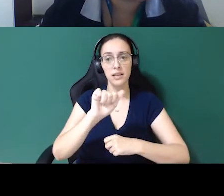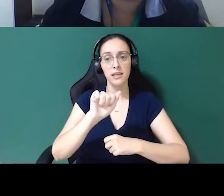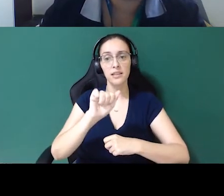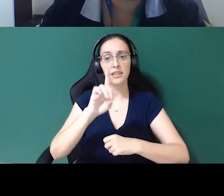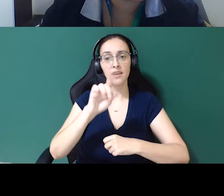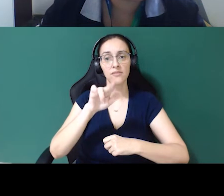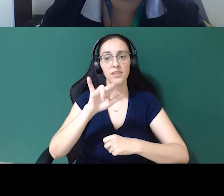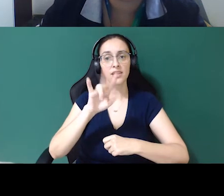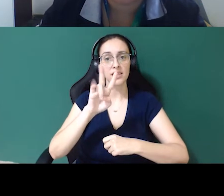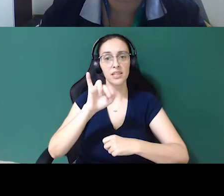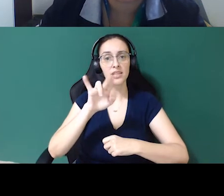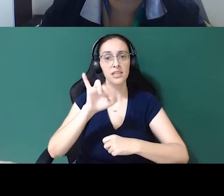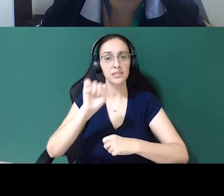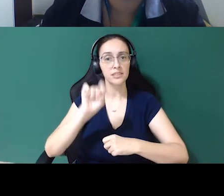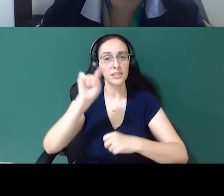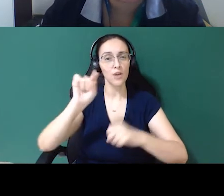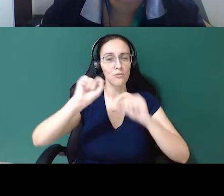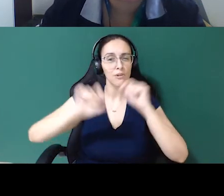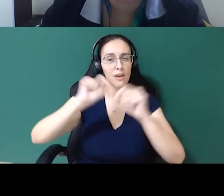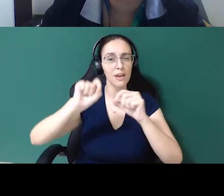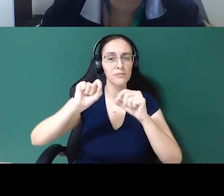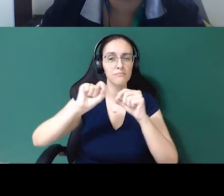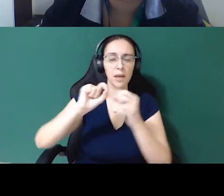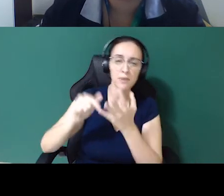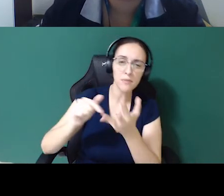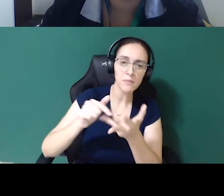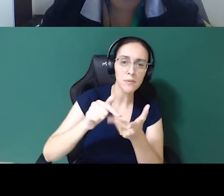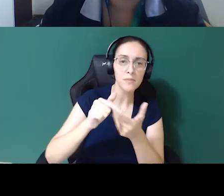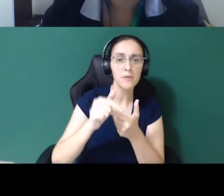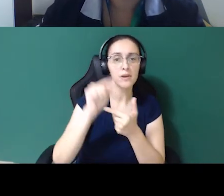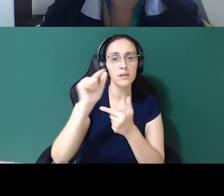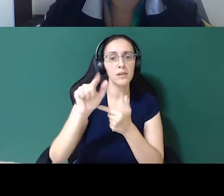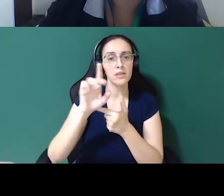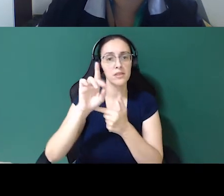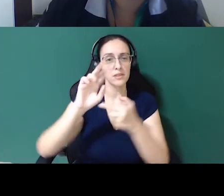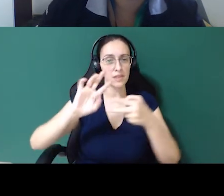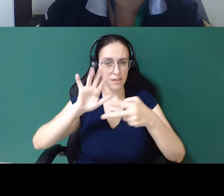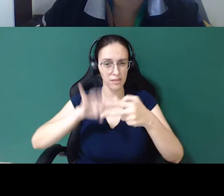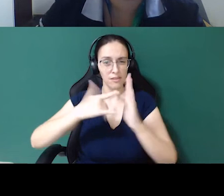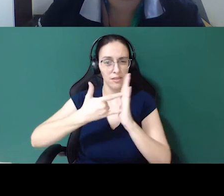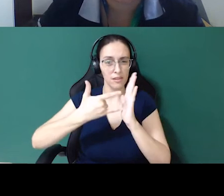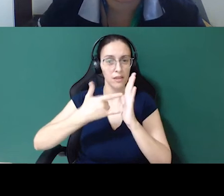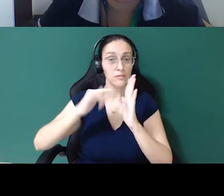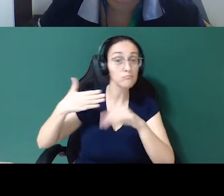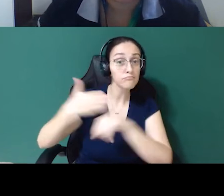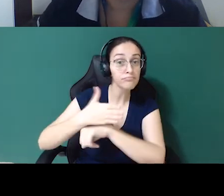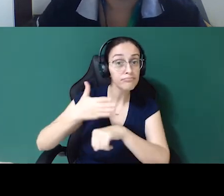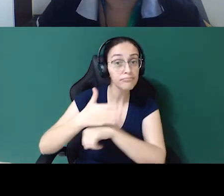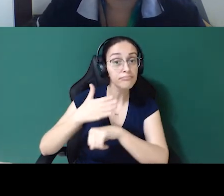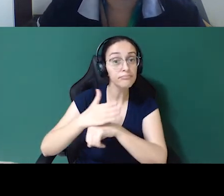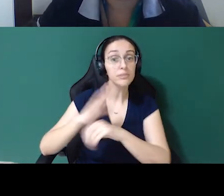.dev, que é um compilado dessas comunidades, e desses eventos, para vocês poderem acessar